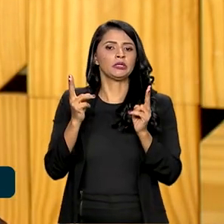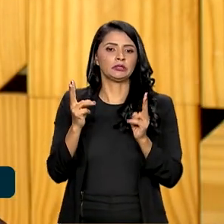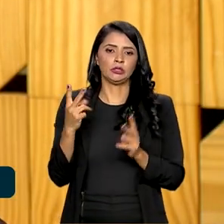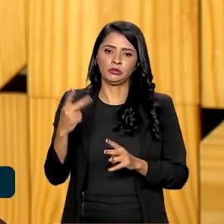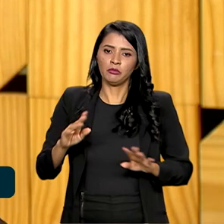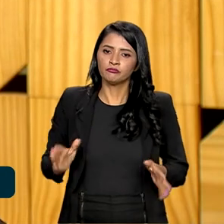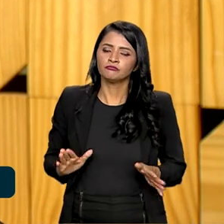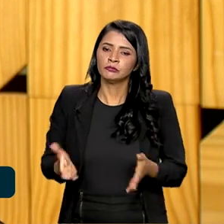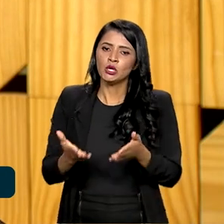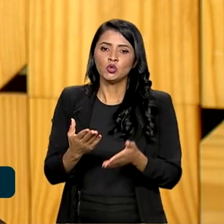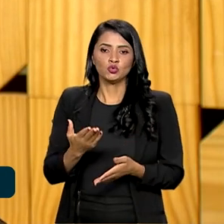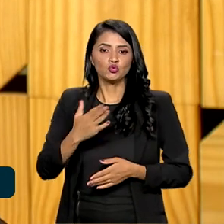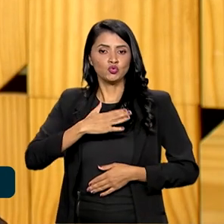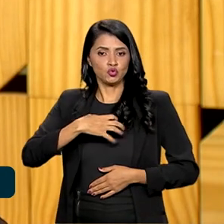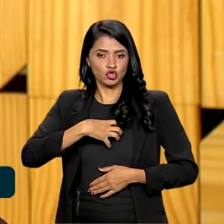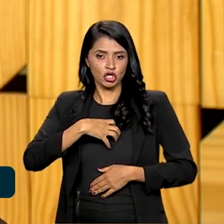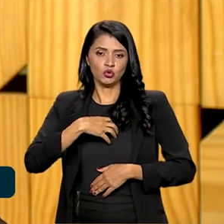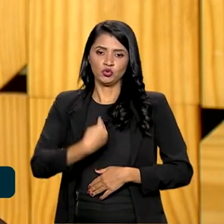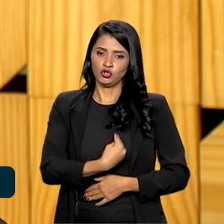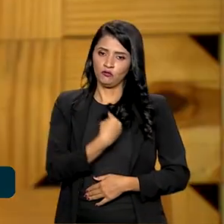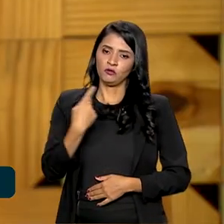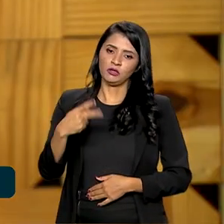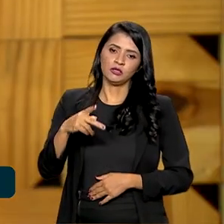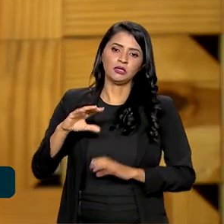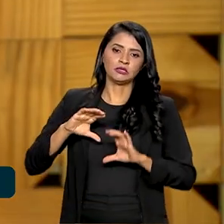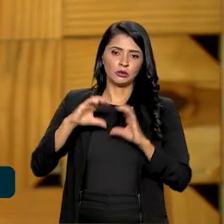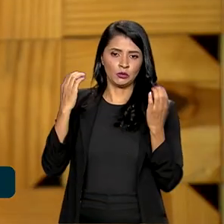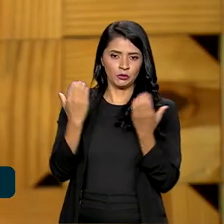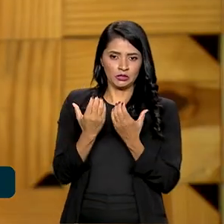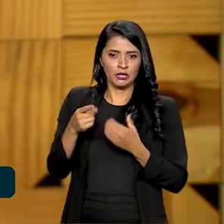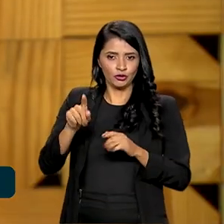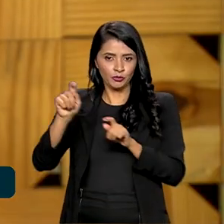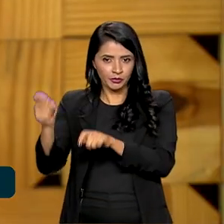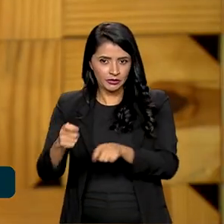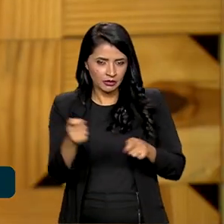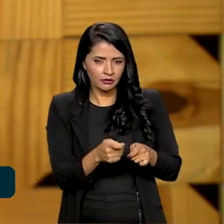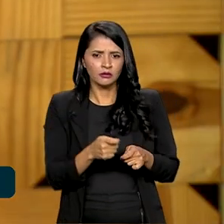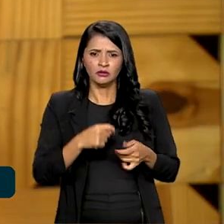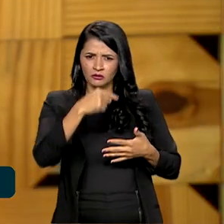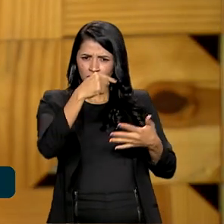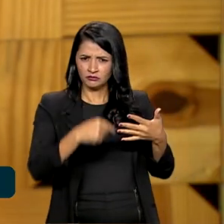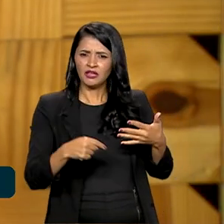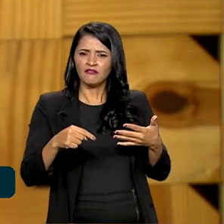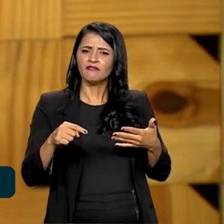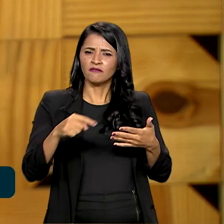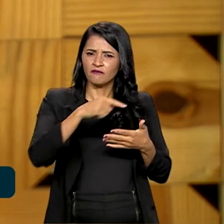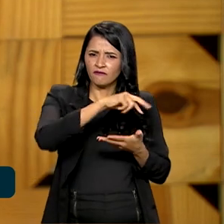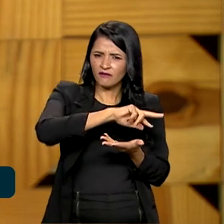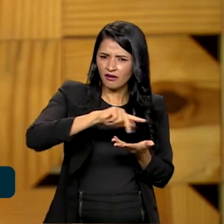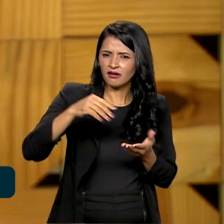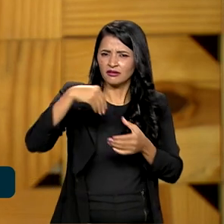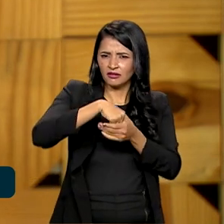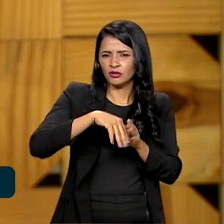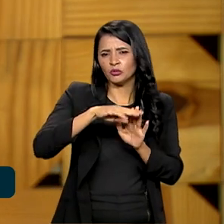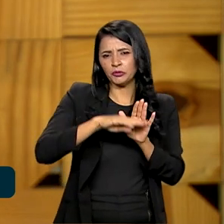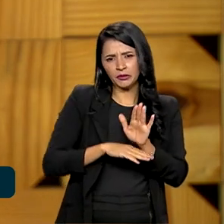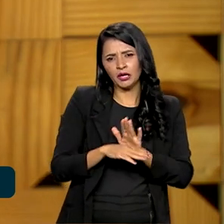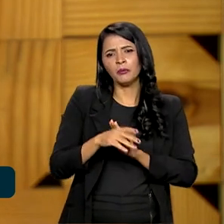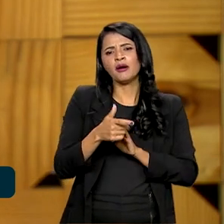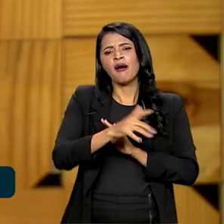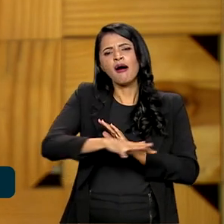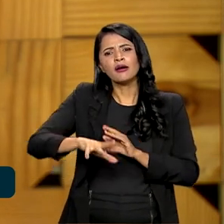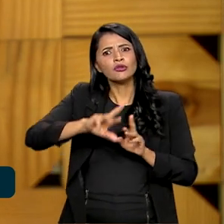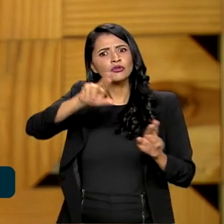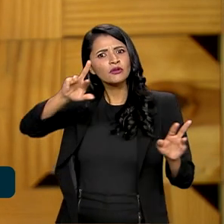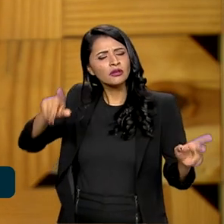promoção do modo de vida das comunidades pesqueiras artesanais. São várias ações previstas no programa, em diferentes áreas, e uma delas nos chama a